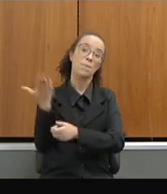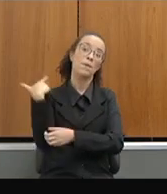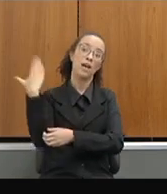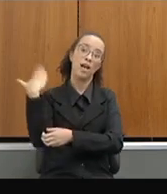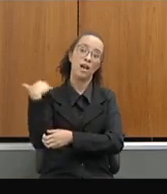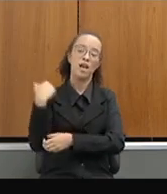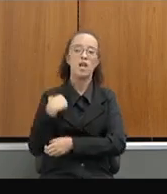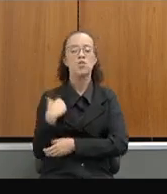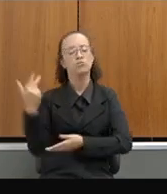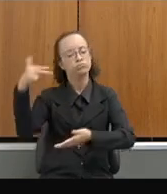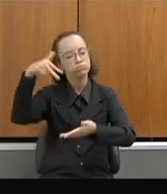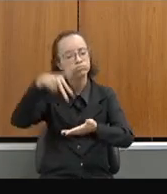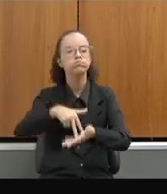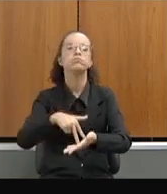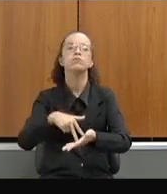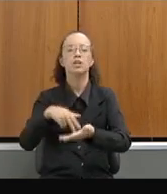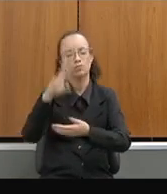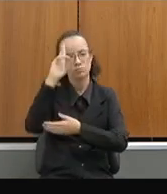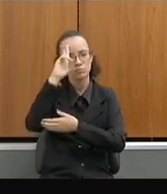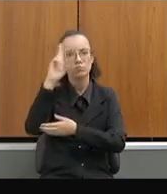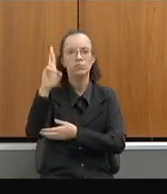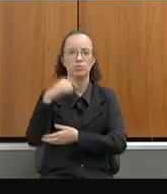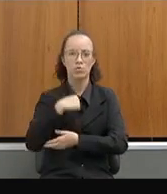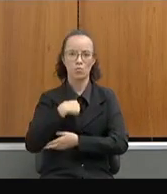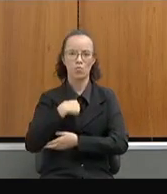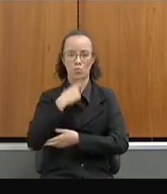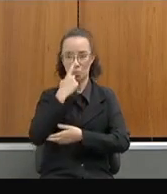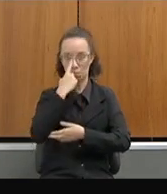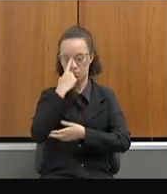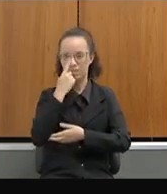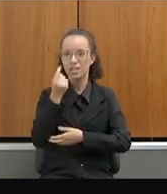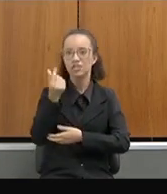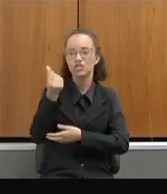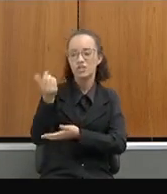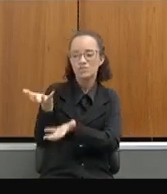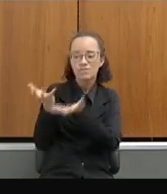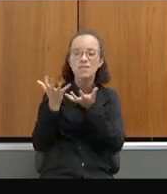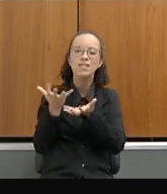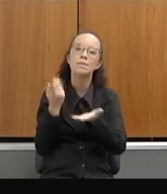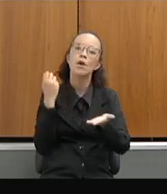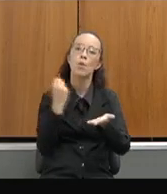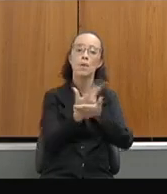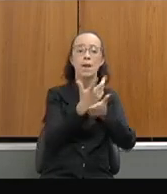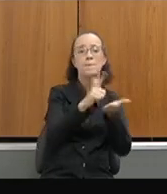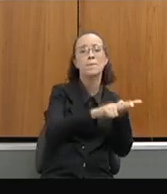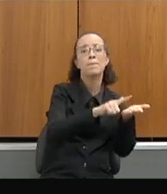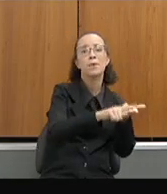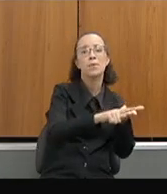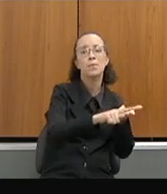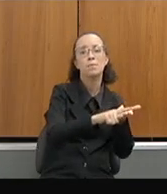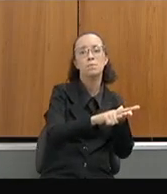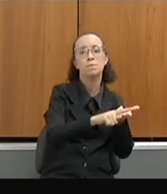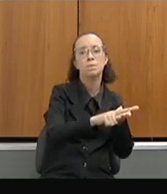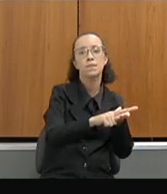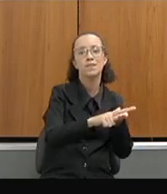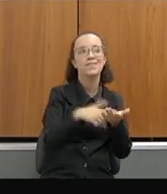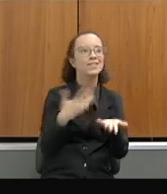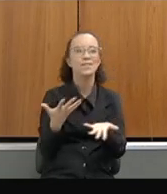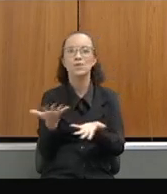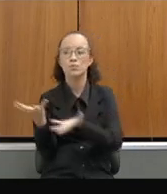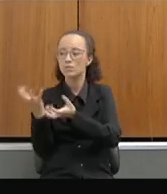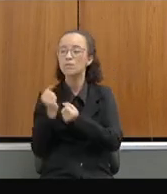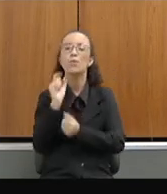Eu fui, no meu momento, quando eu era diretor, eu queria ter dinheiro para comprar papel e eu recebi rede de badminton na escola.